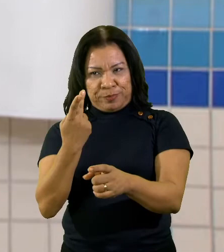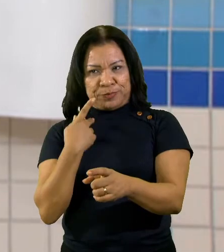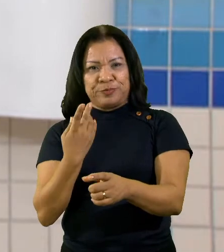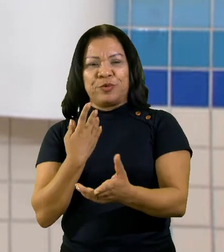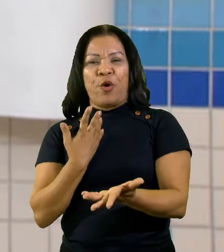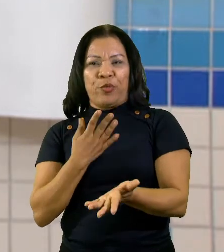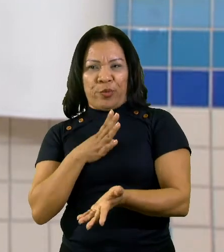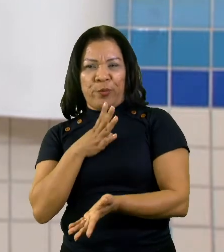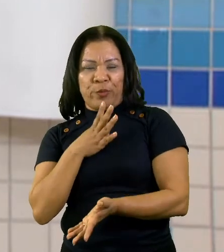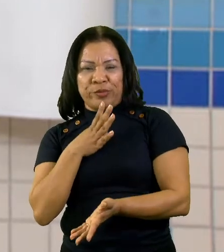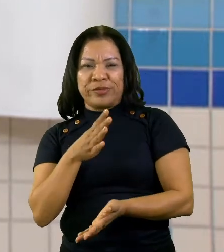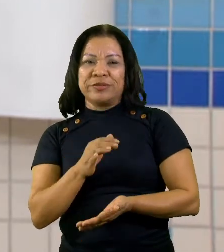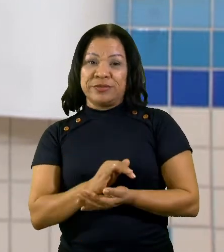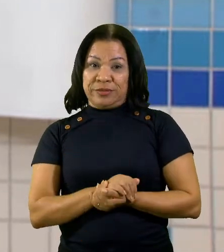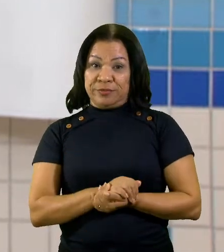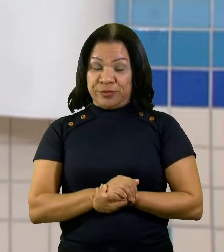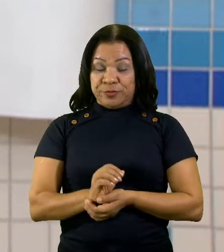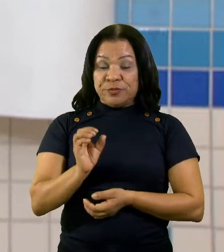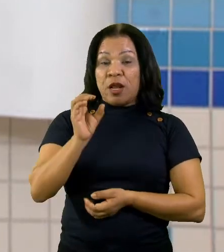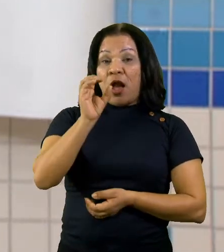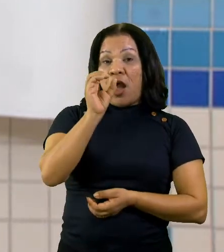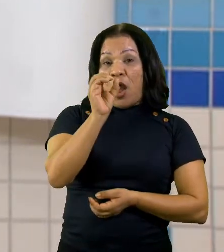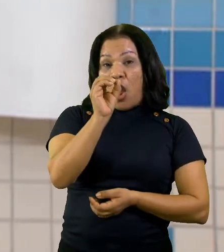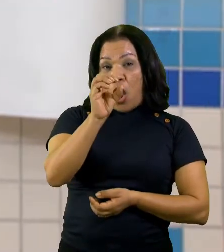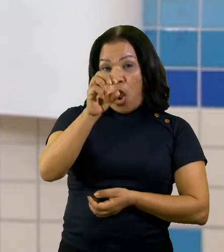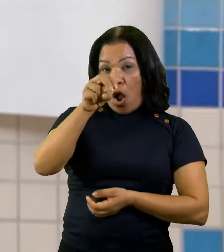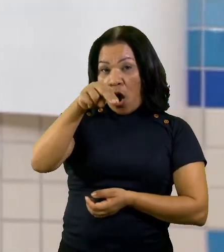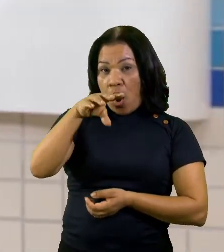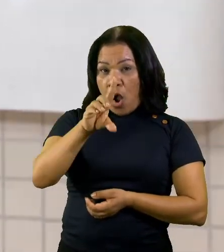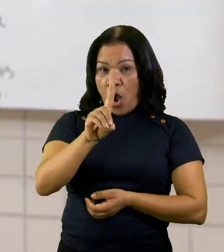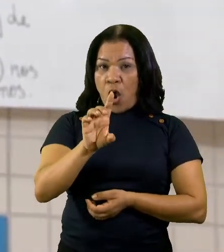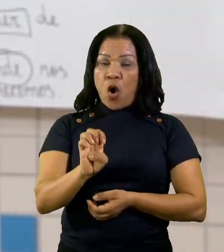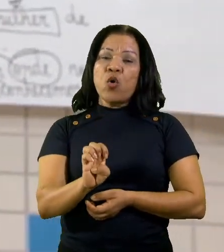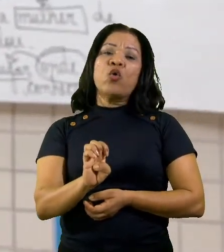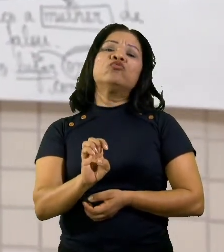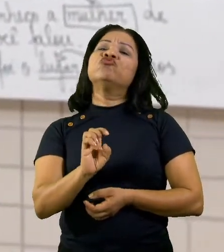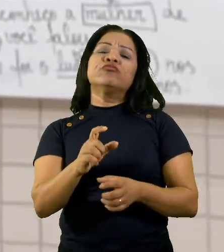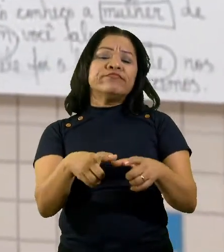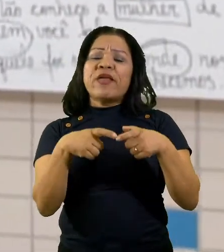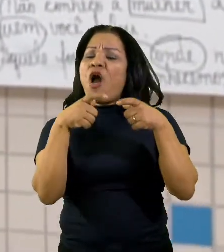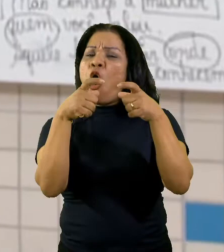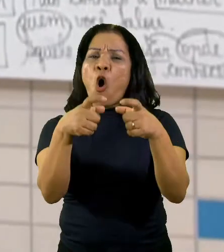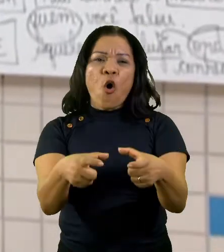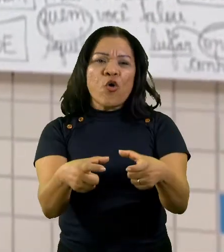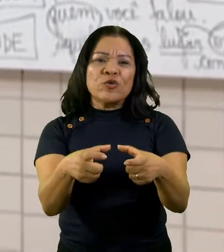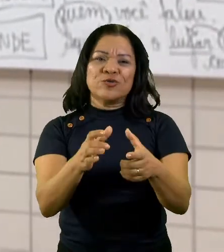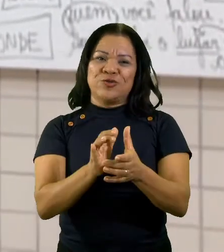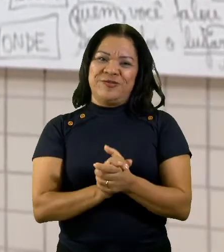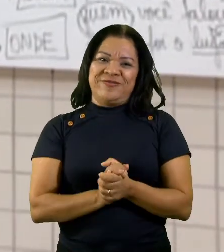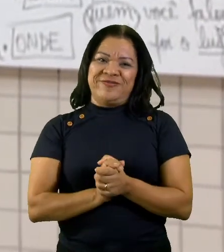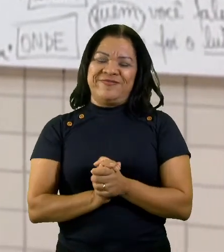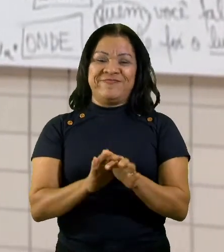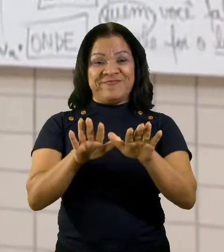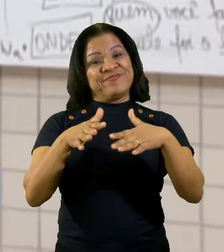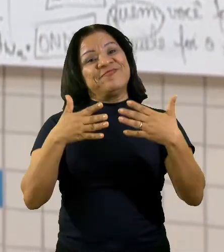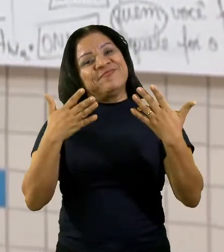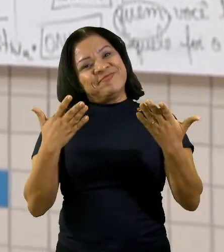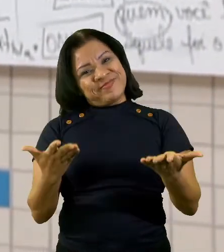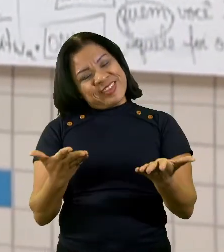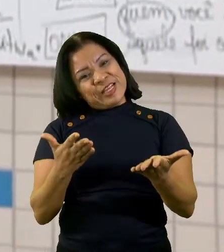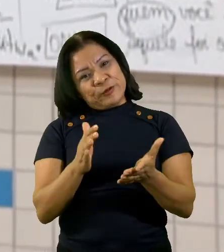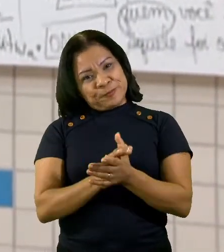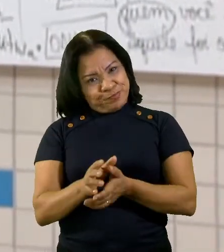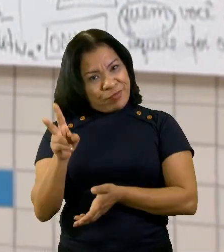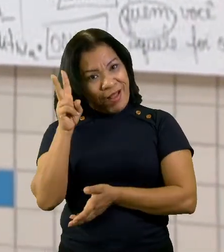Olha só o onde fazendo referência ao lugar. Então, é isso, gente. Lembre-se que os